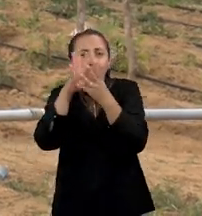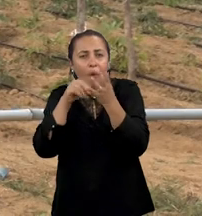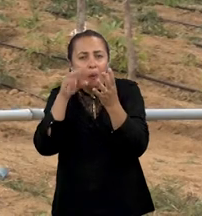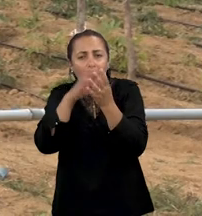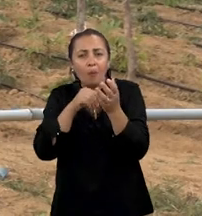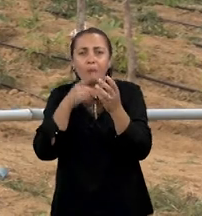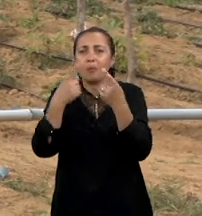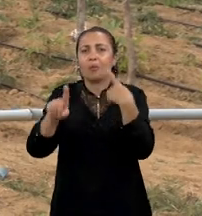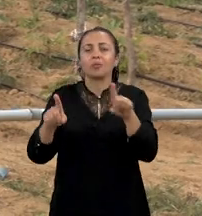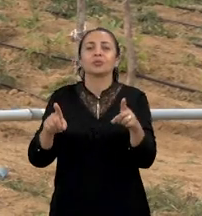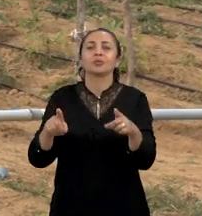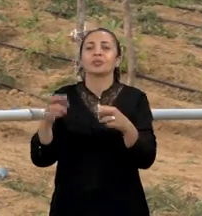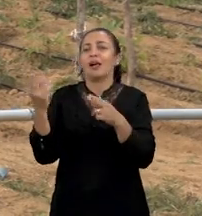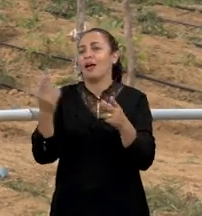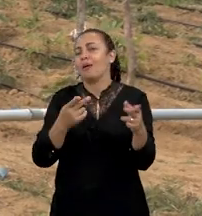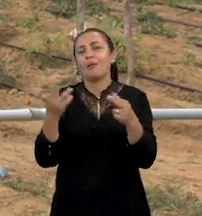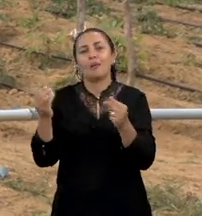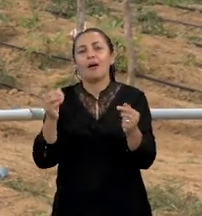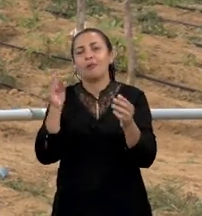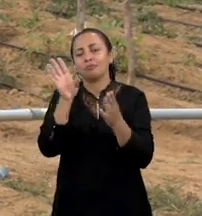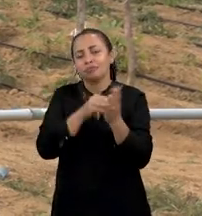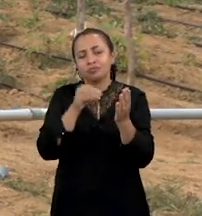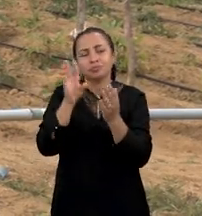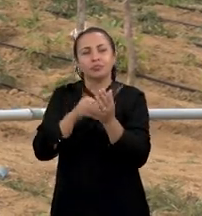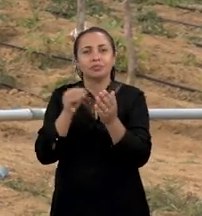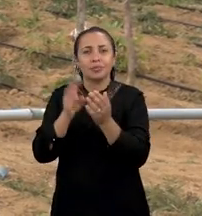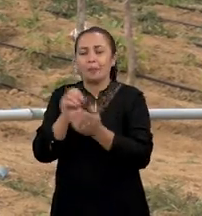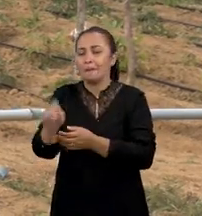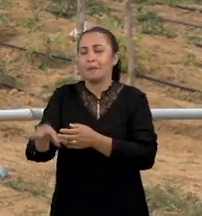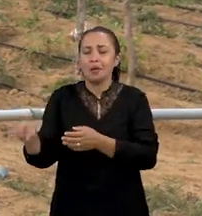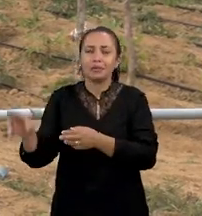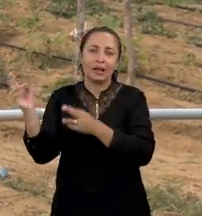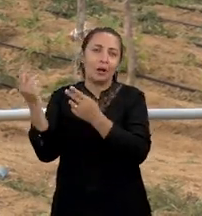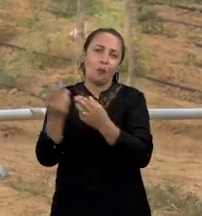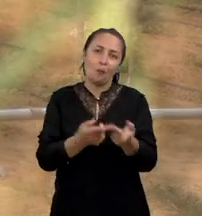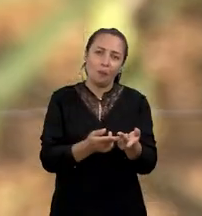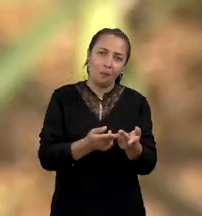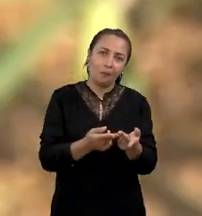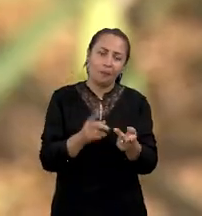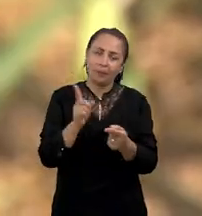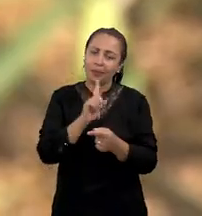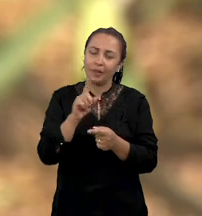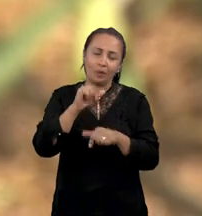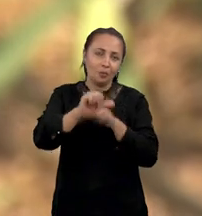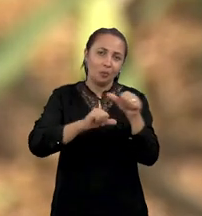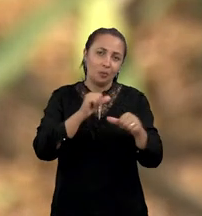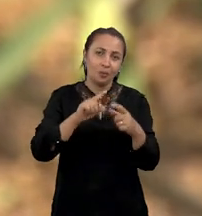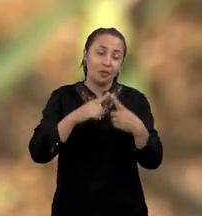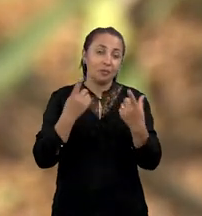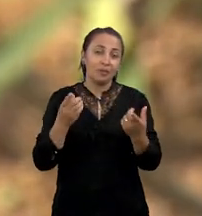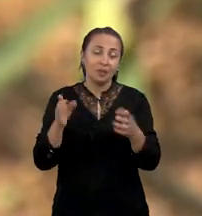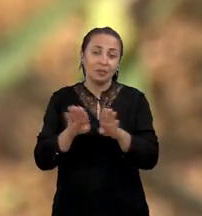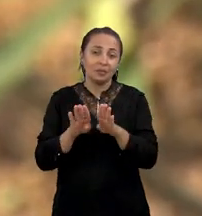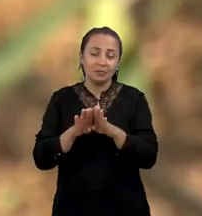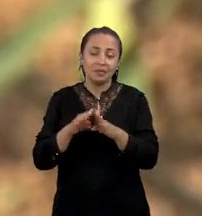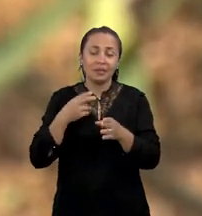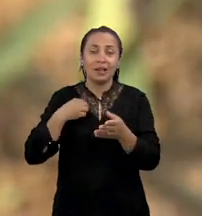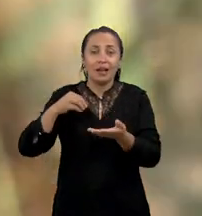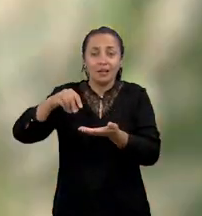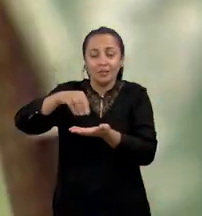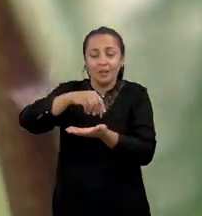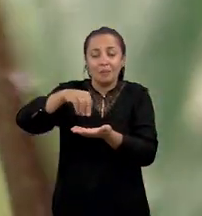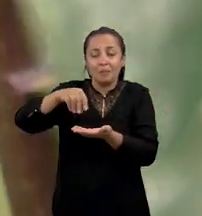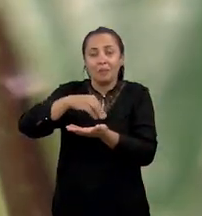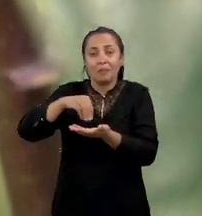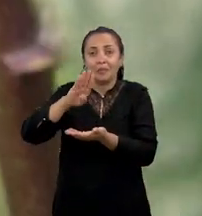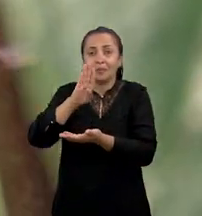Então, não tem a variação. É a mesma variedade, é o mesmo material, produz do mesmo jeito. Mas ela também produz a semente botânica.